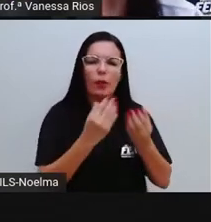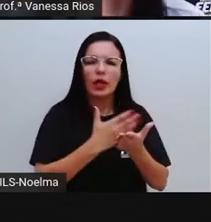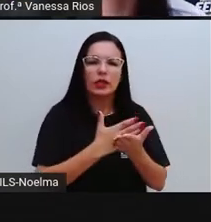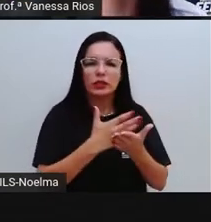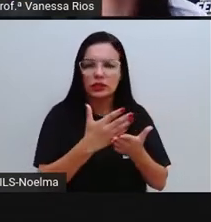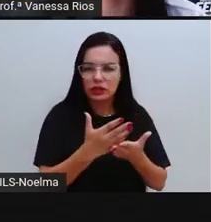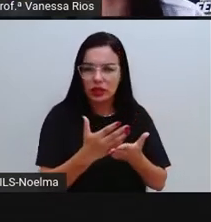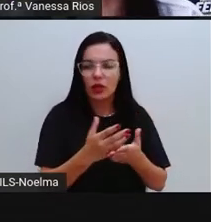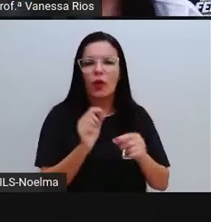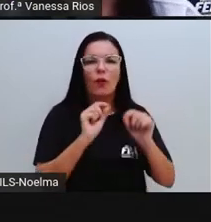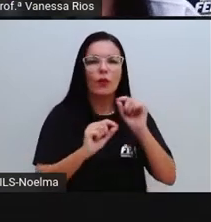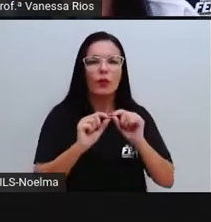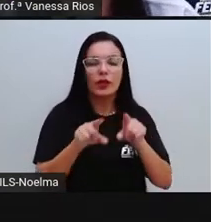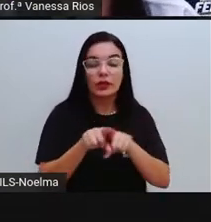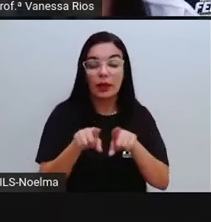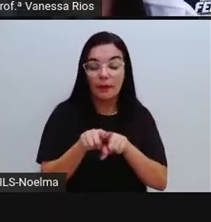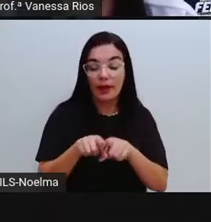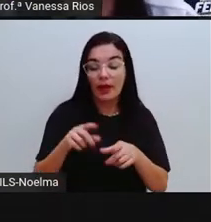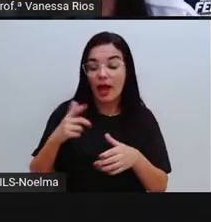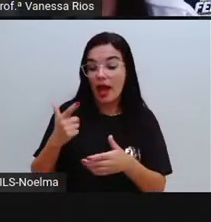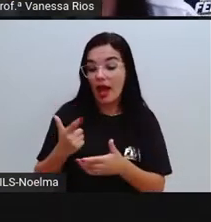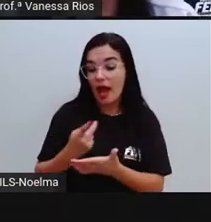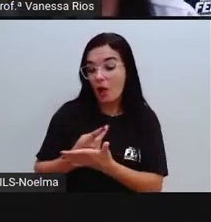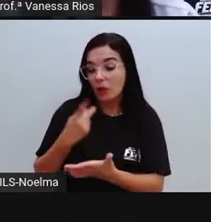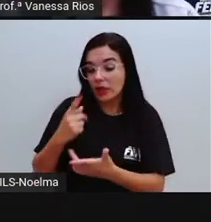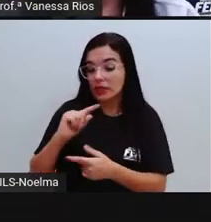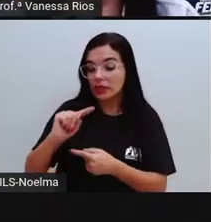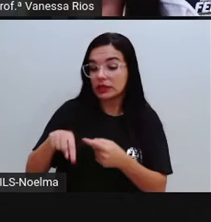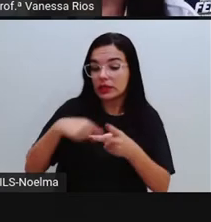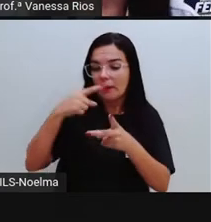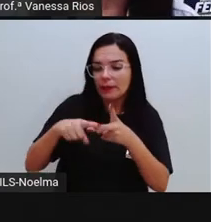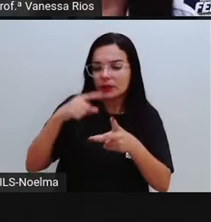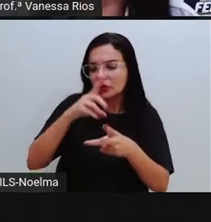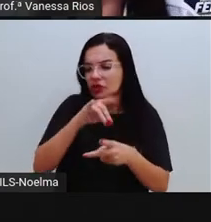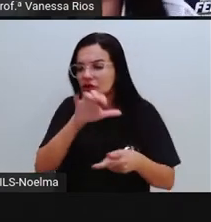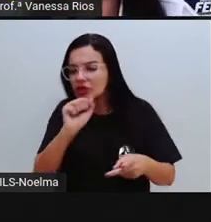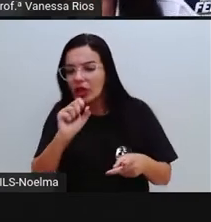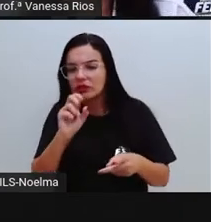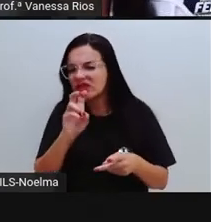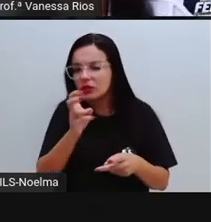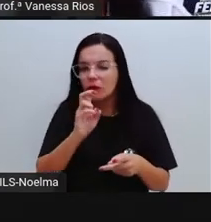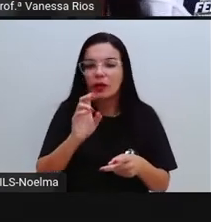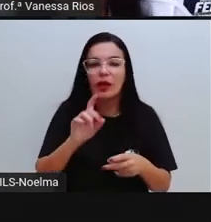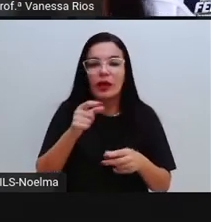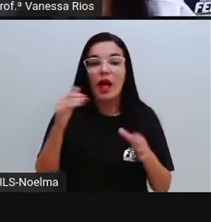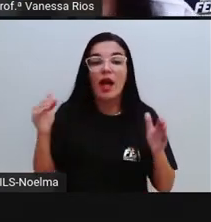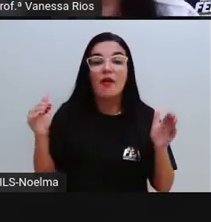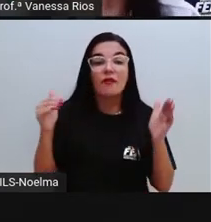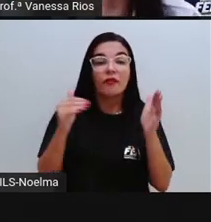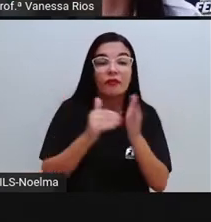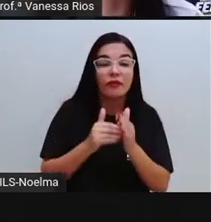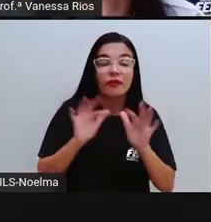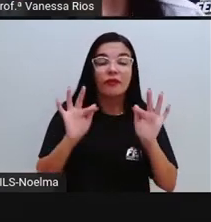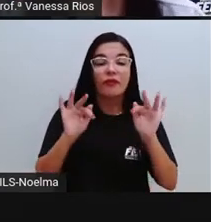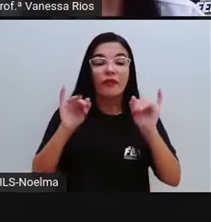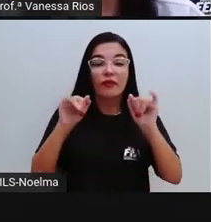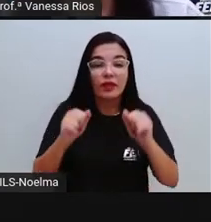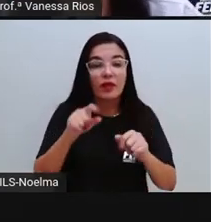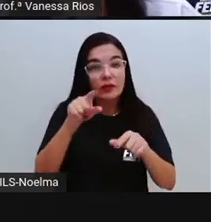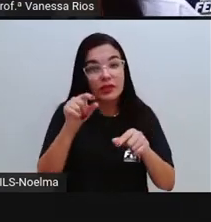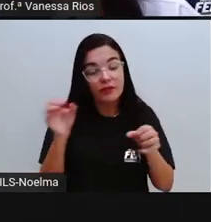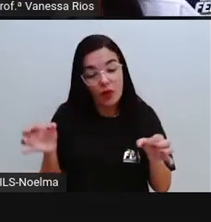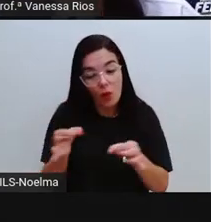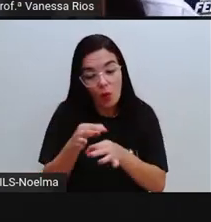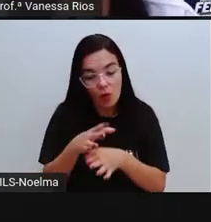anotar também o que acontece depois de alguns dias e, no final desse processo de observação, fazer aí a sua